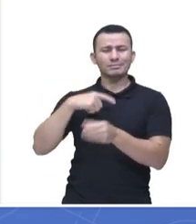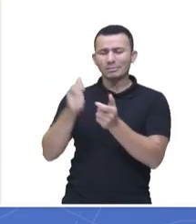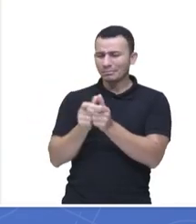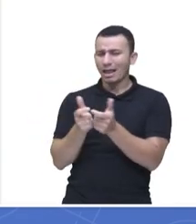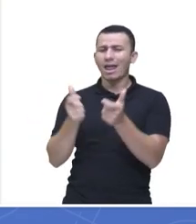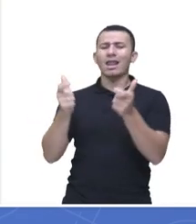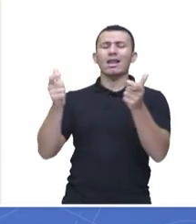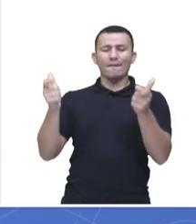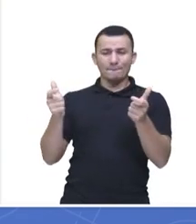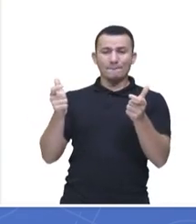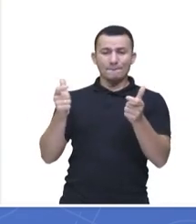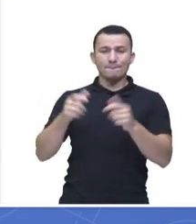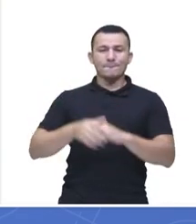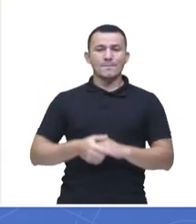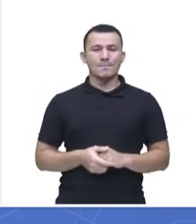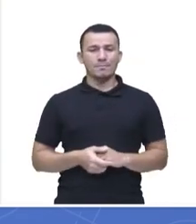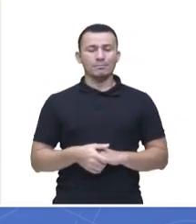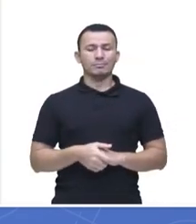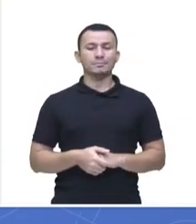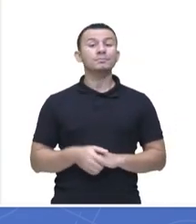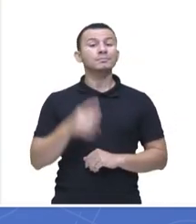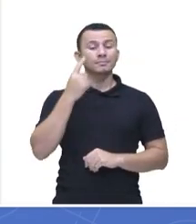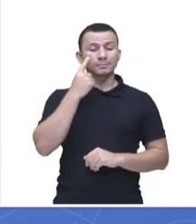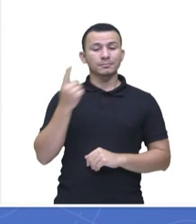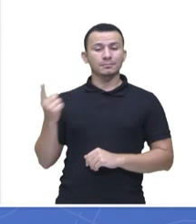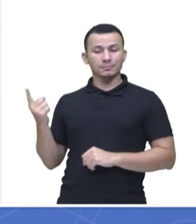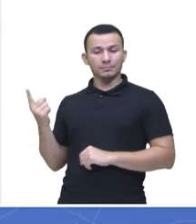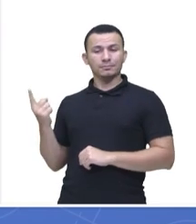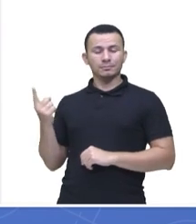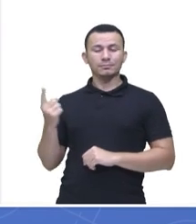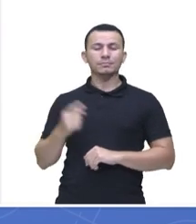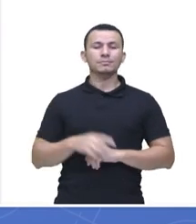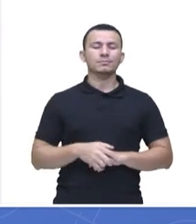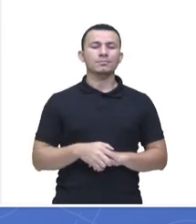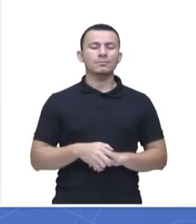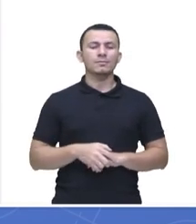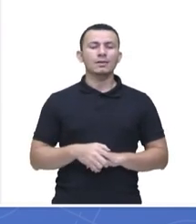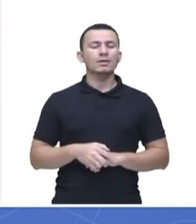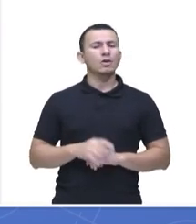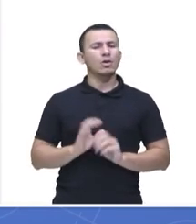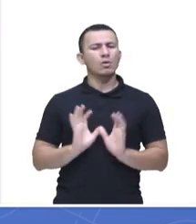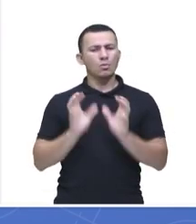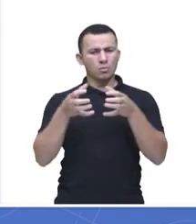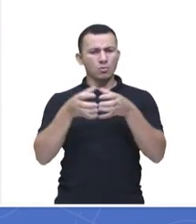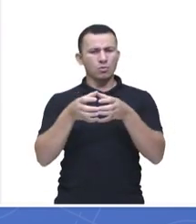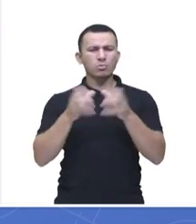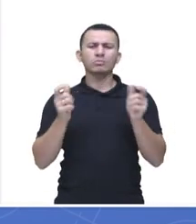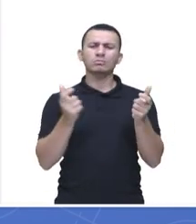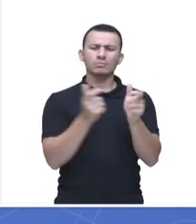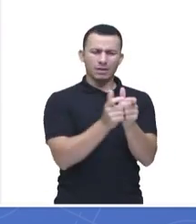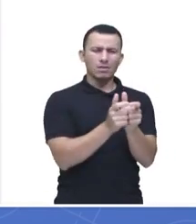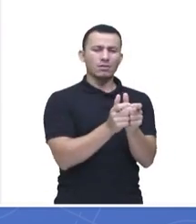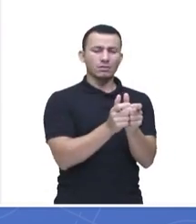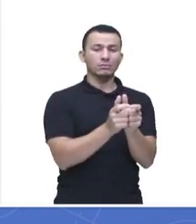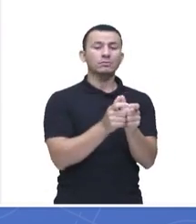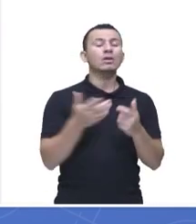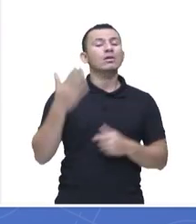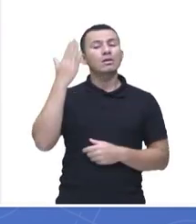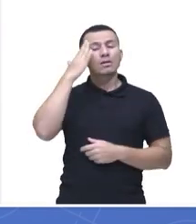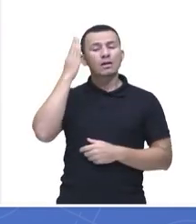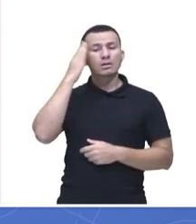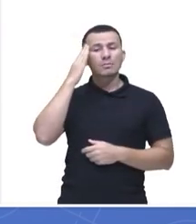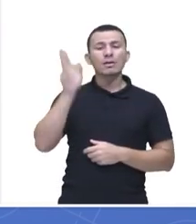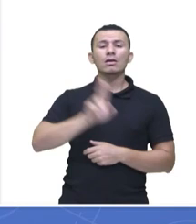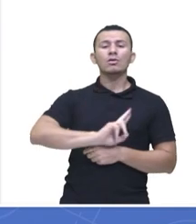muito grande aí, tá bom? E aqui, ó, é um subgrupo dos hidrocarbonetos e eu quero saber